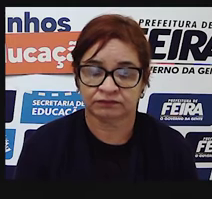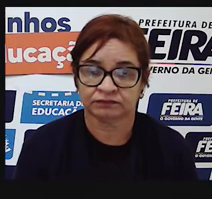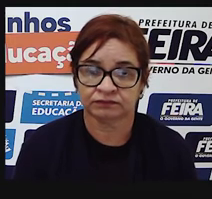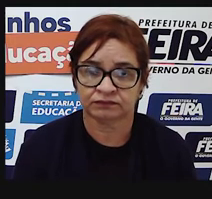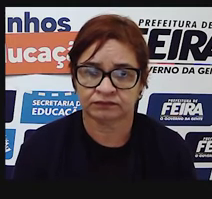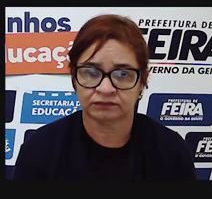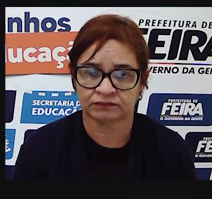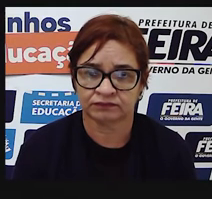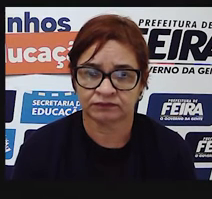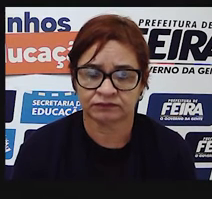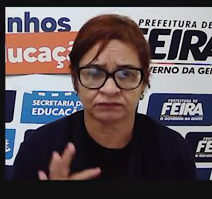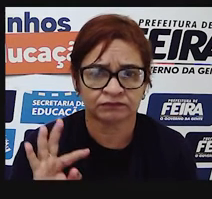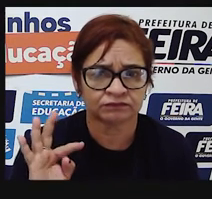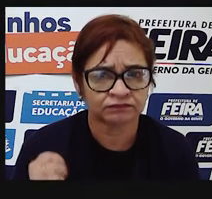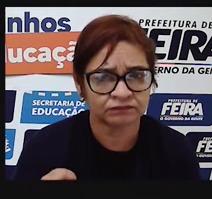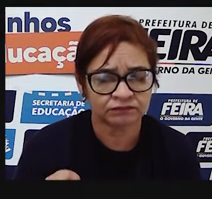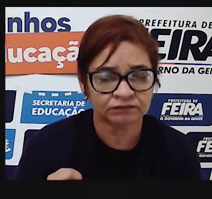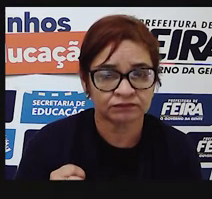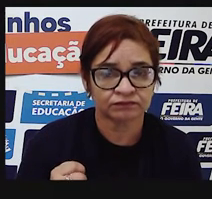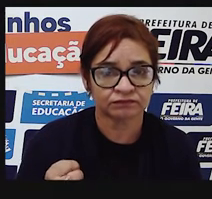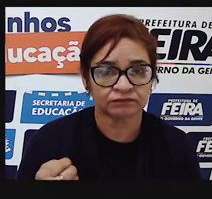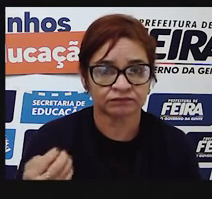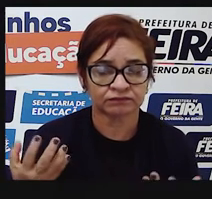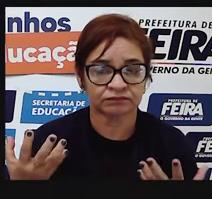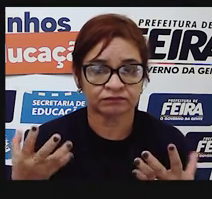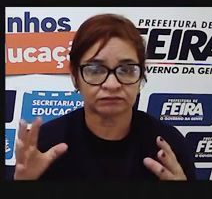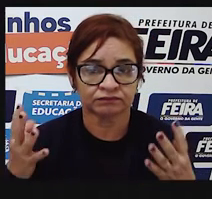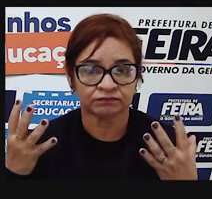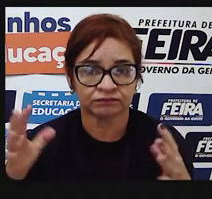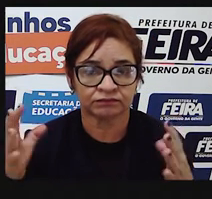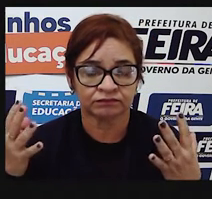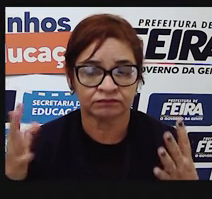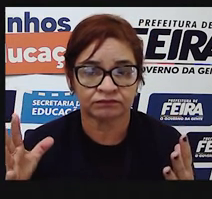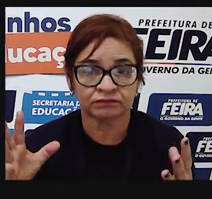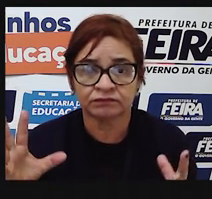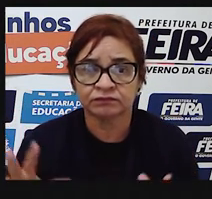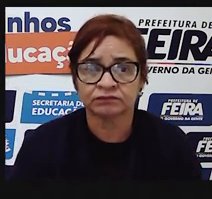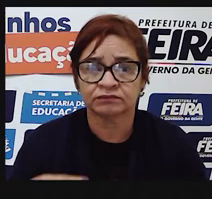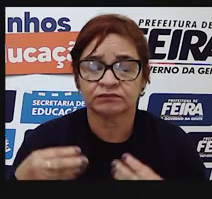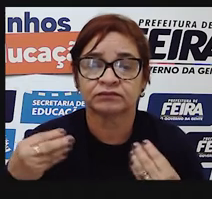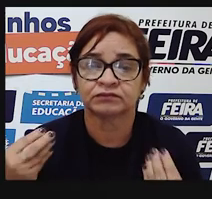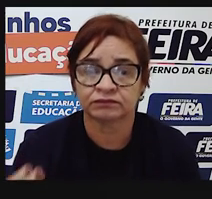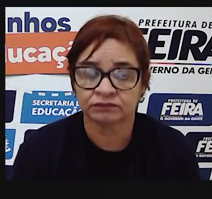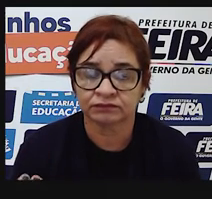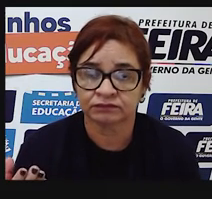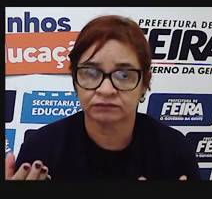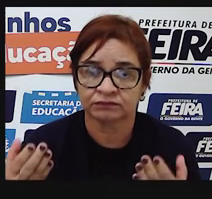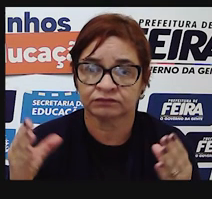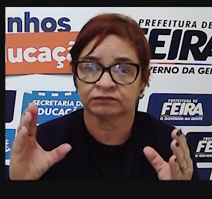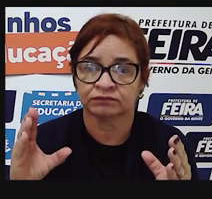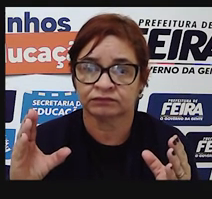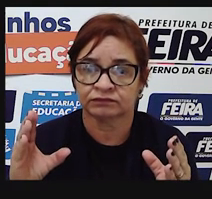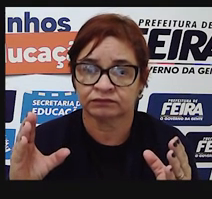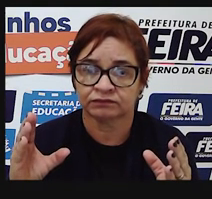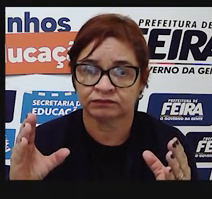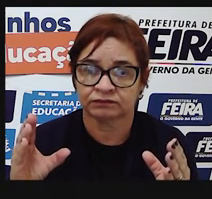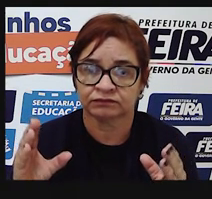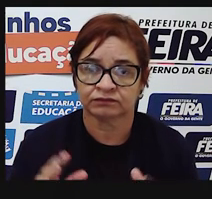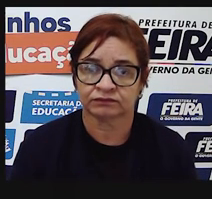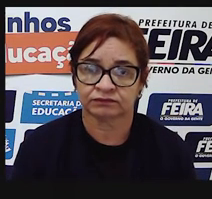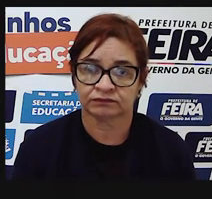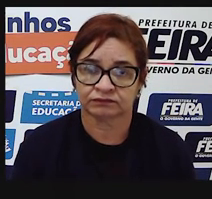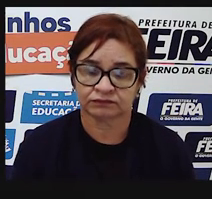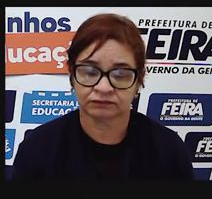virou uma festa, esse adverbio indica um modo, como foi que a festa virou, de repente. Então,